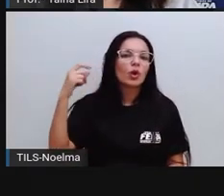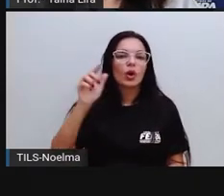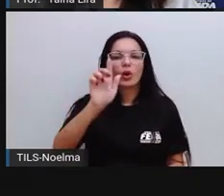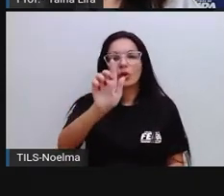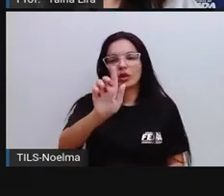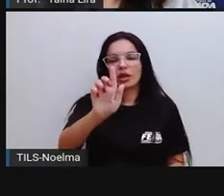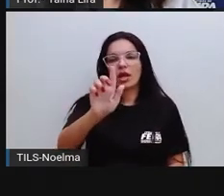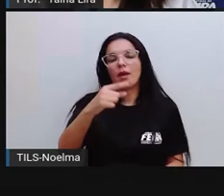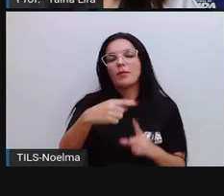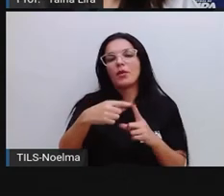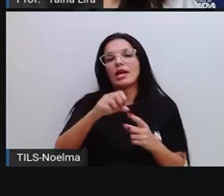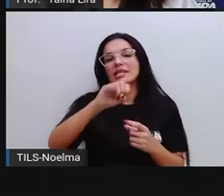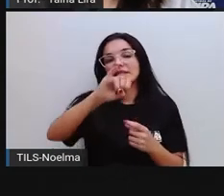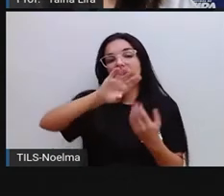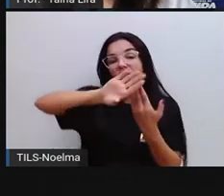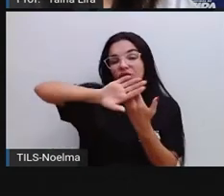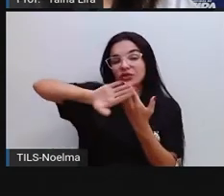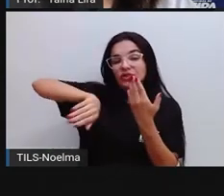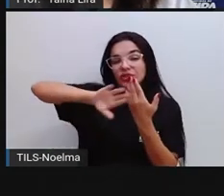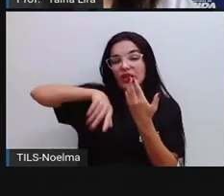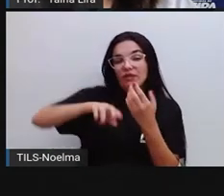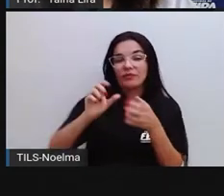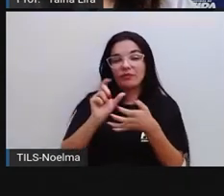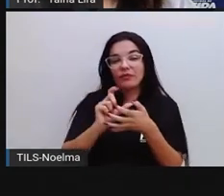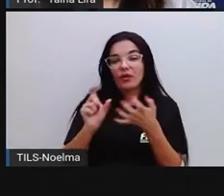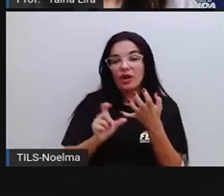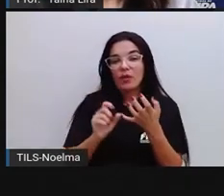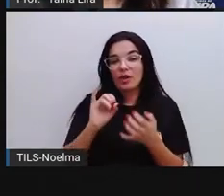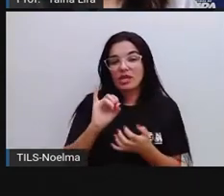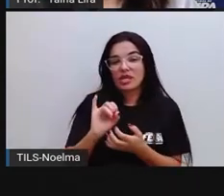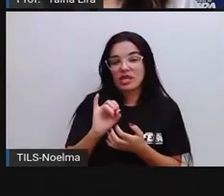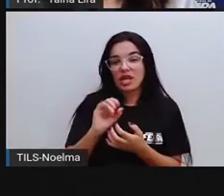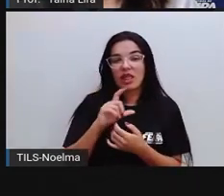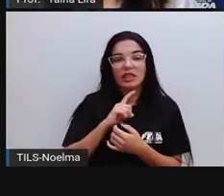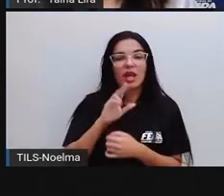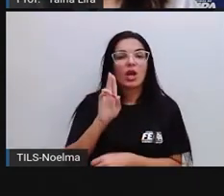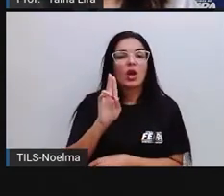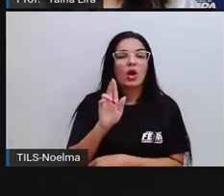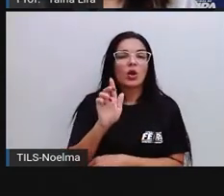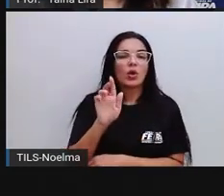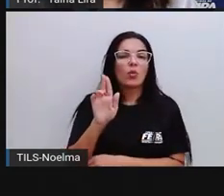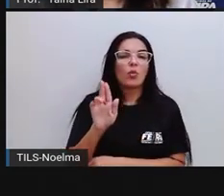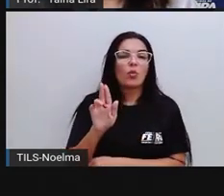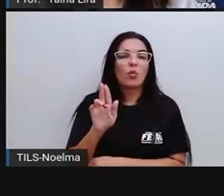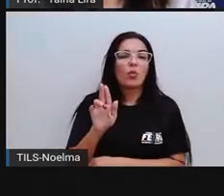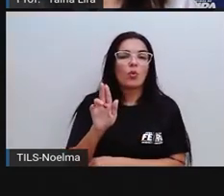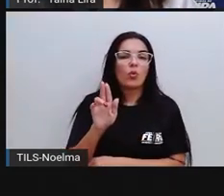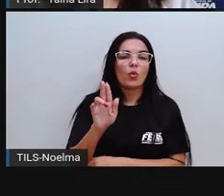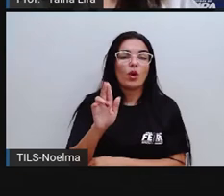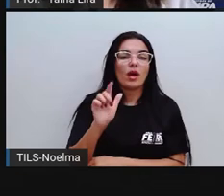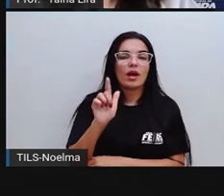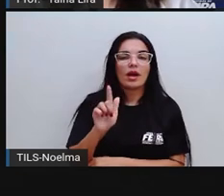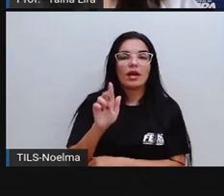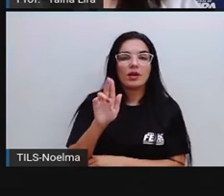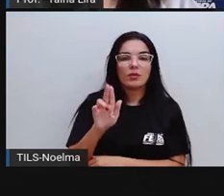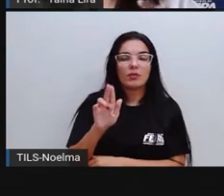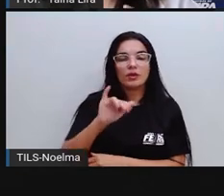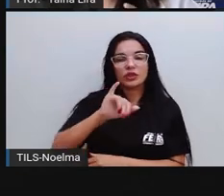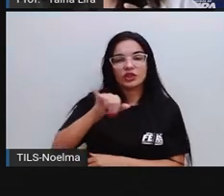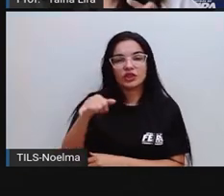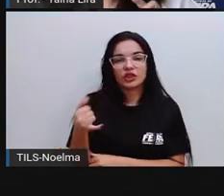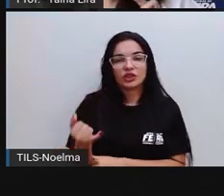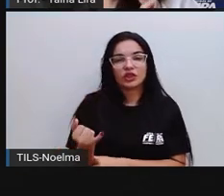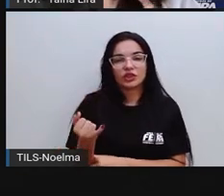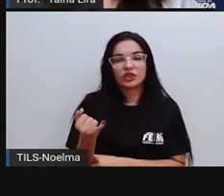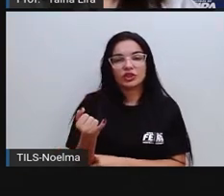Observem, se eu tirasse aqui a vogal I, ela não teria mais o som de G, ela teria o som de G por causa da